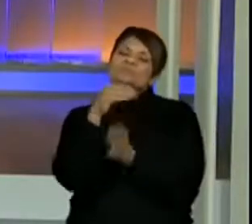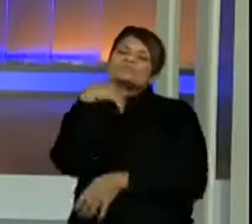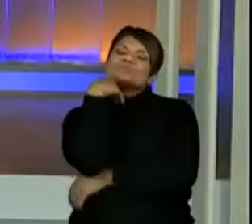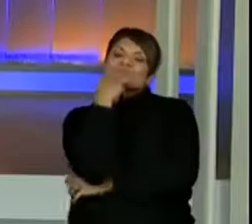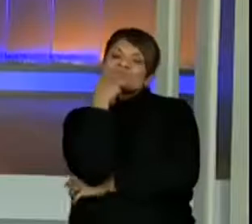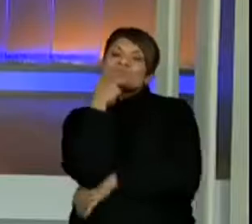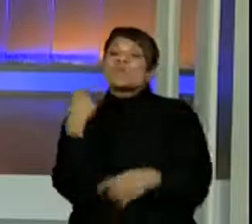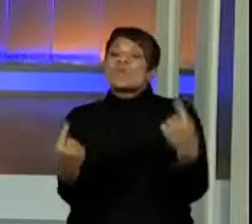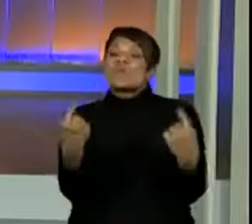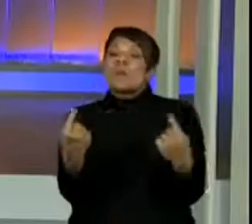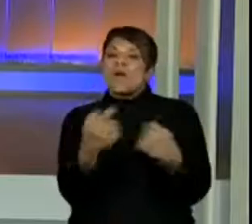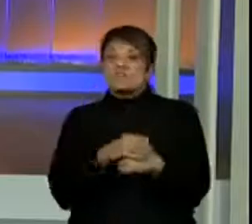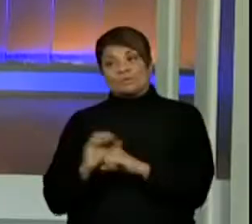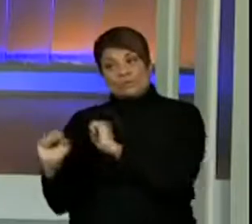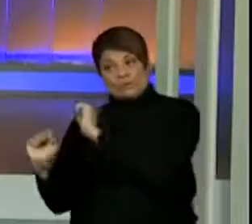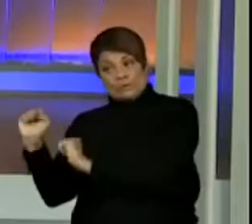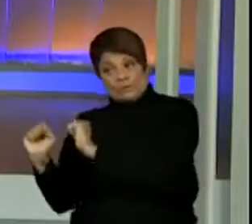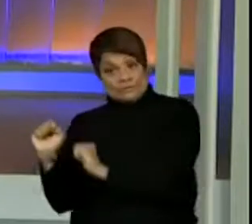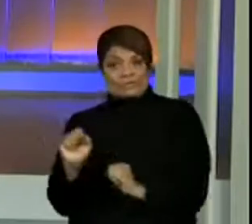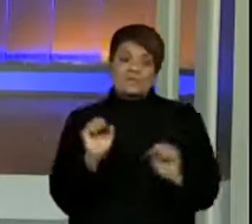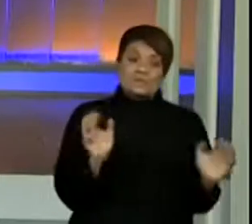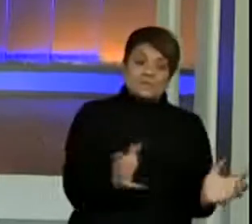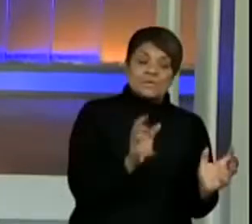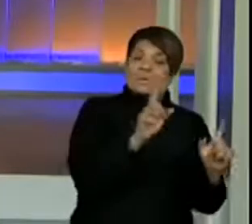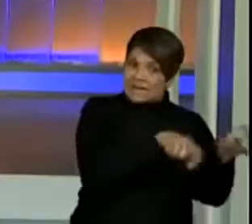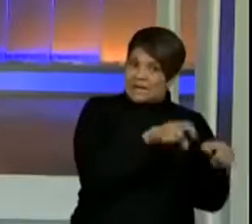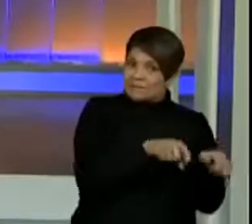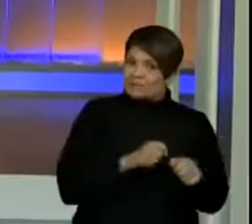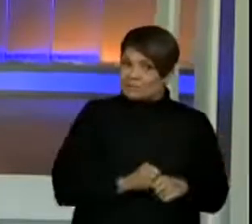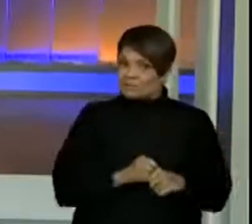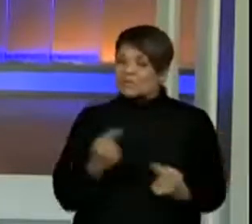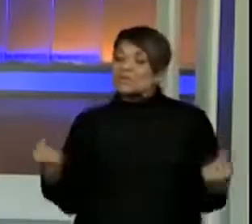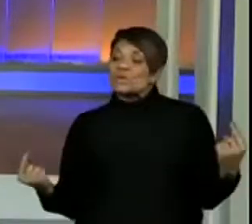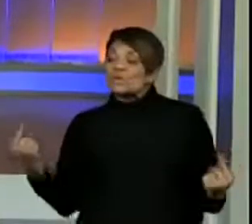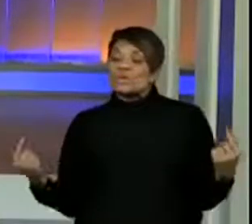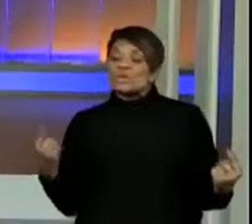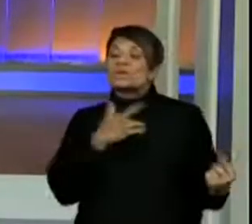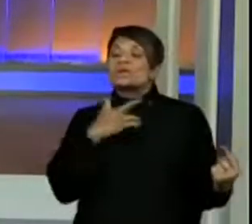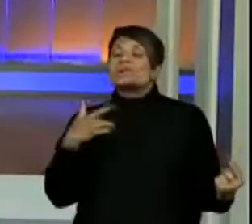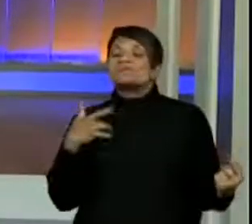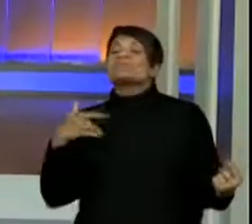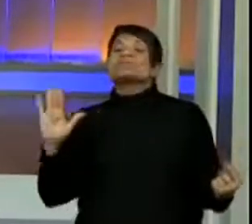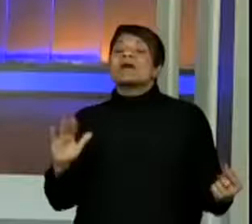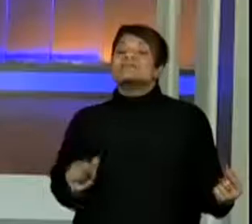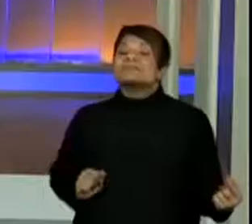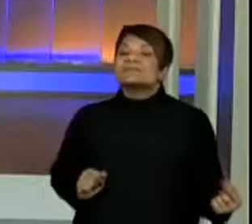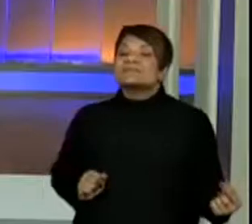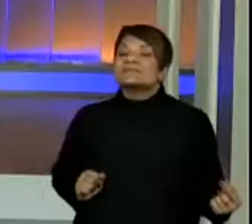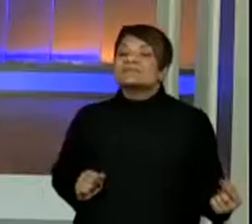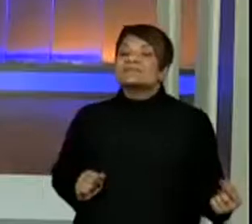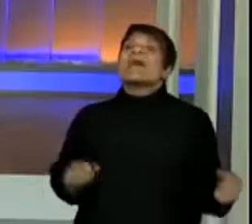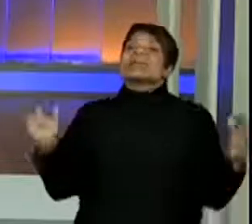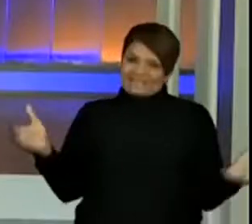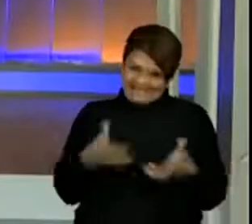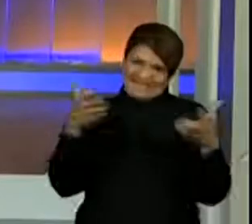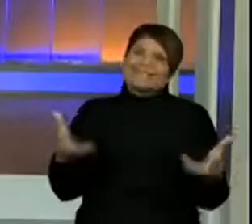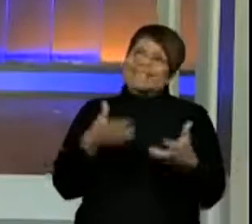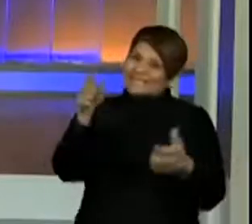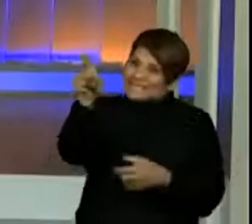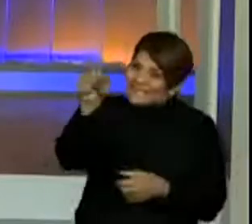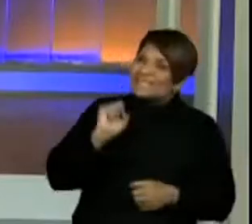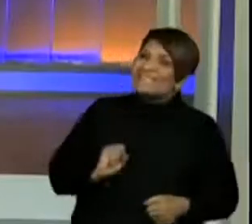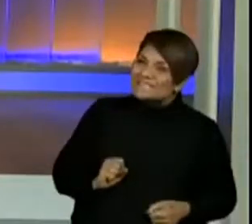É a indústria e o campo. Nesse momento, o que é mais saudável? A salada.